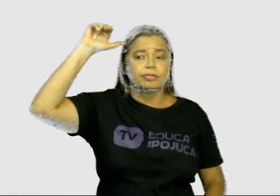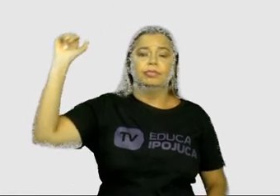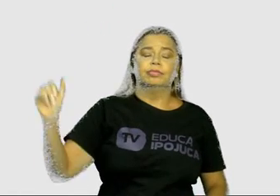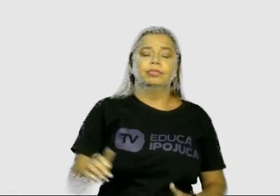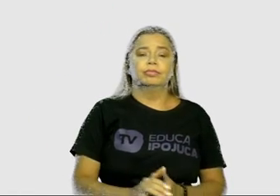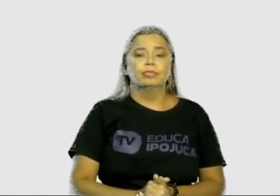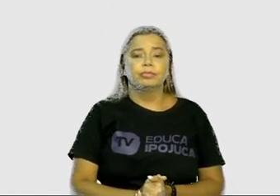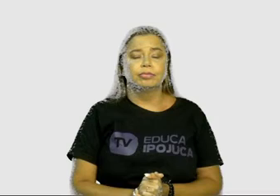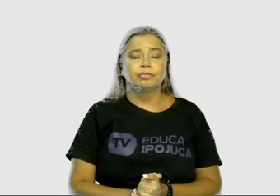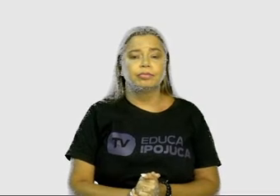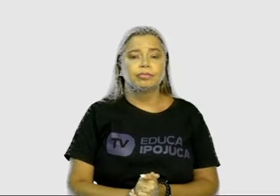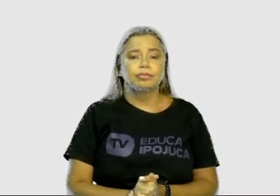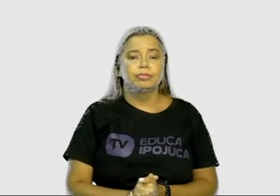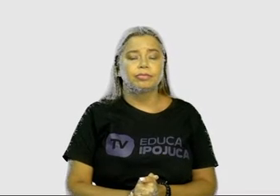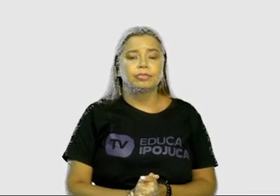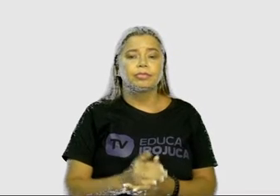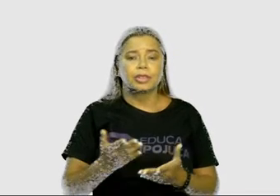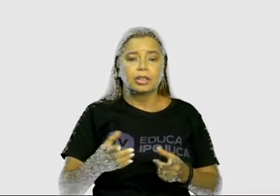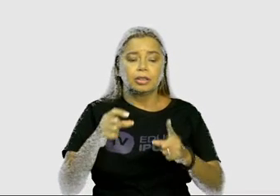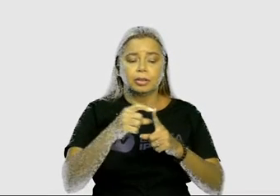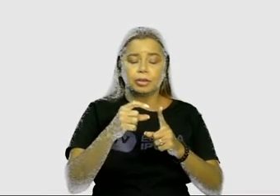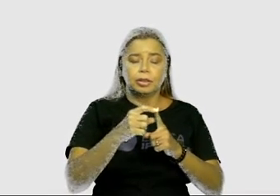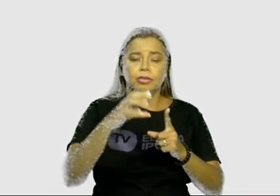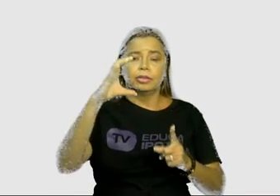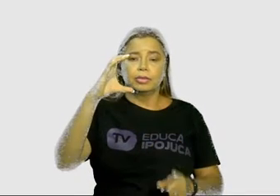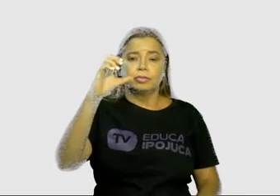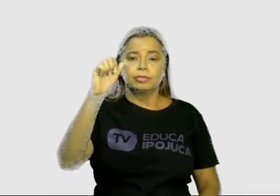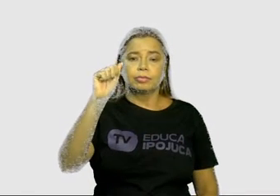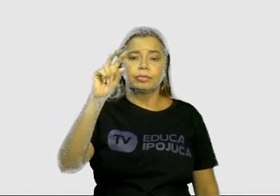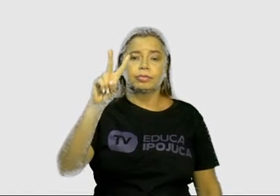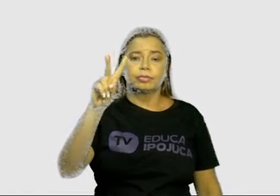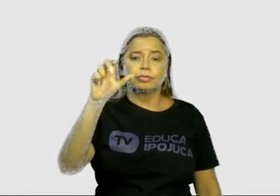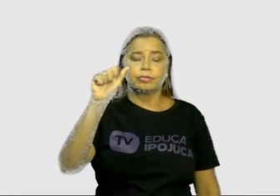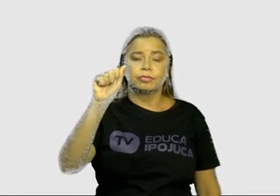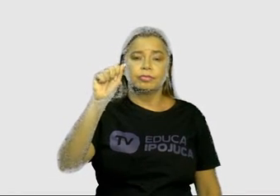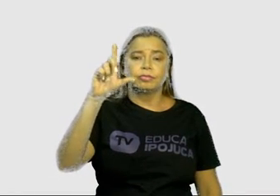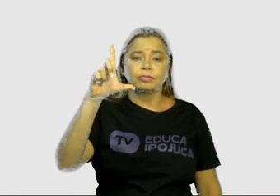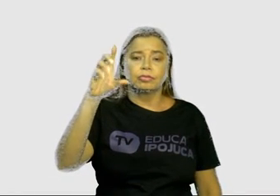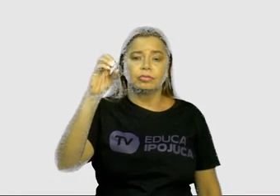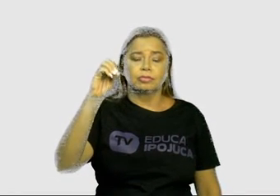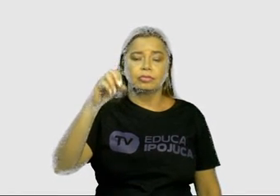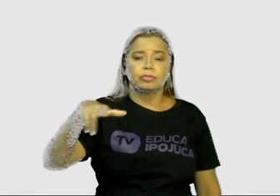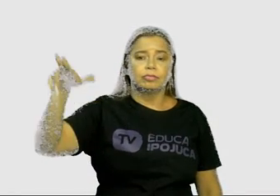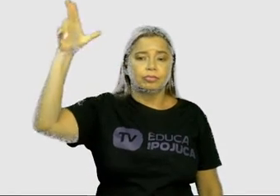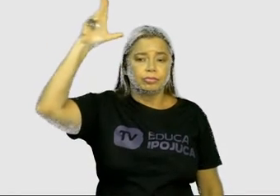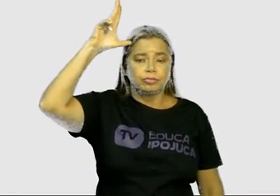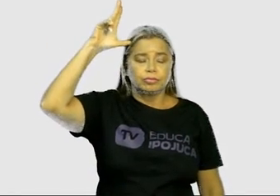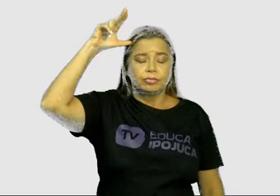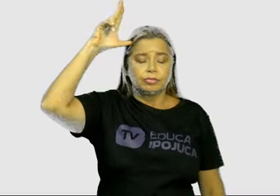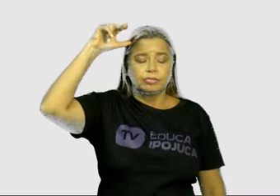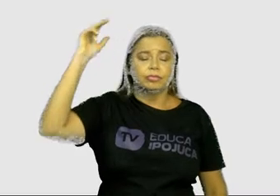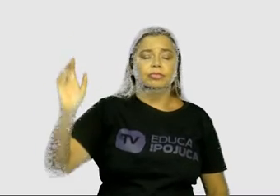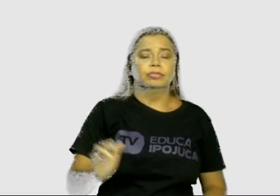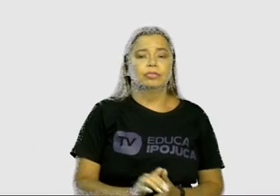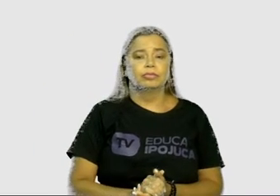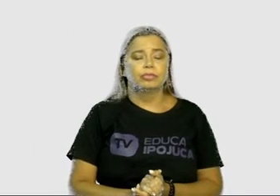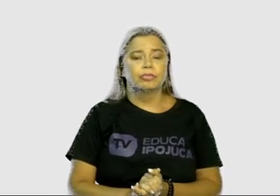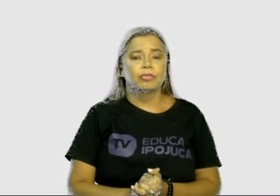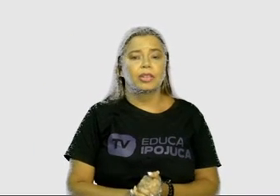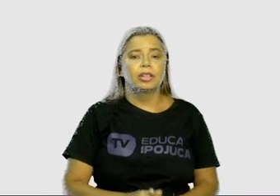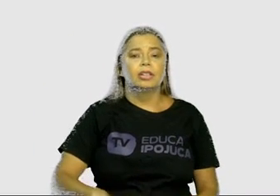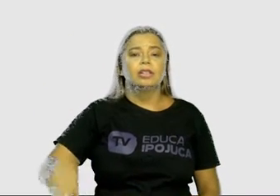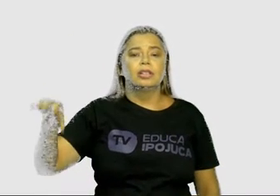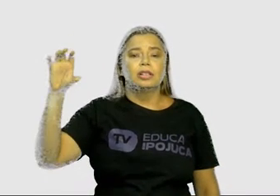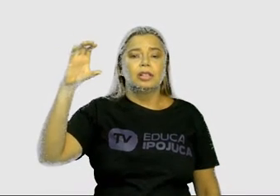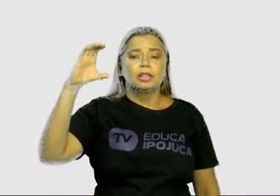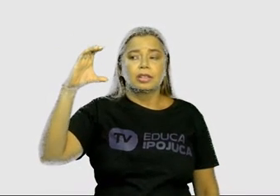Cavaló. Portanto, a palavra é cavalo. Logo, nós temos o C mais O que